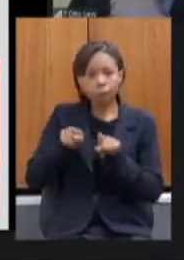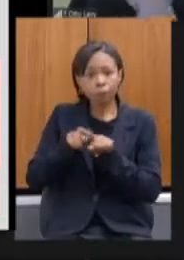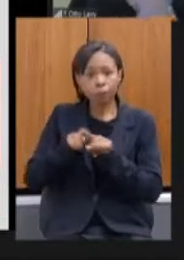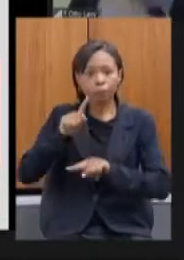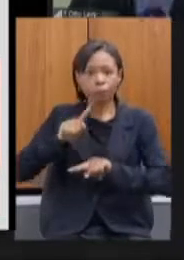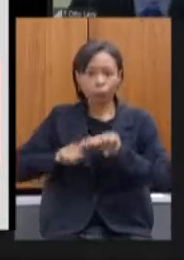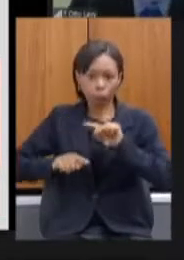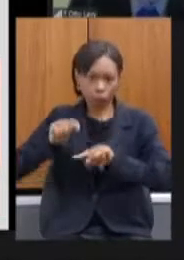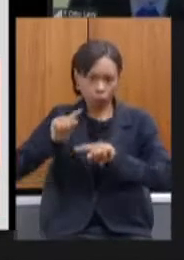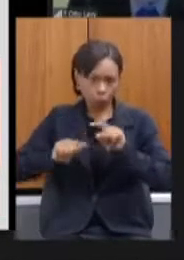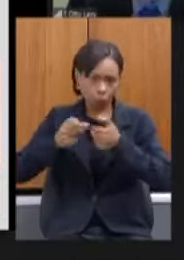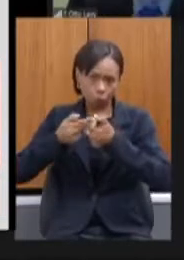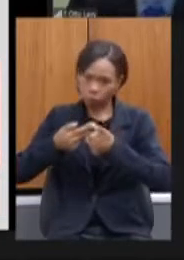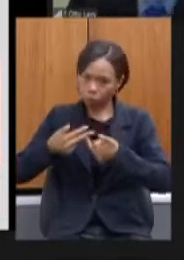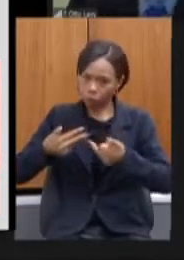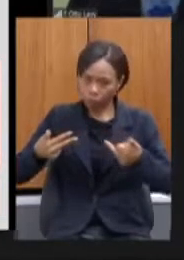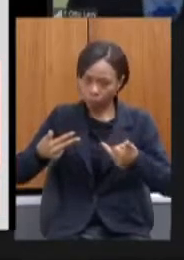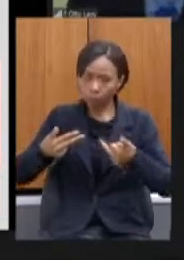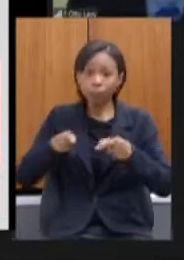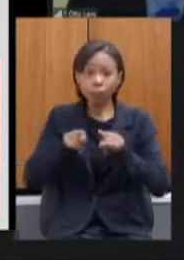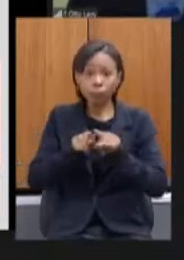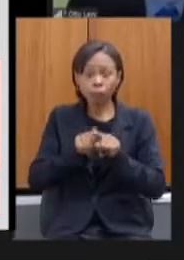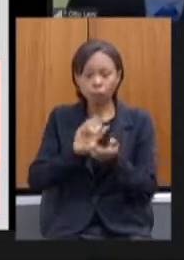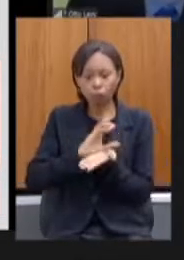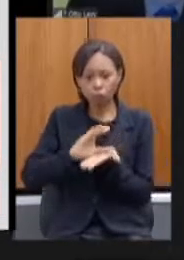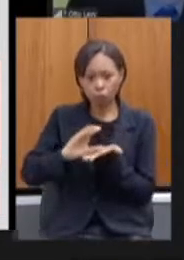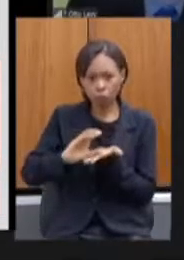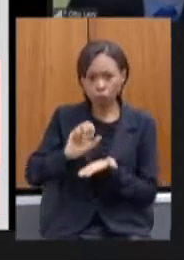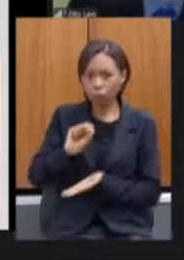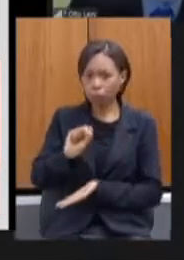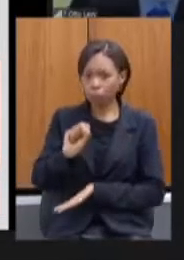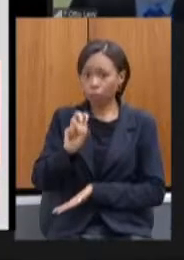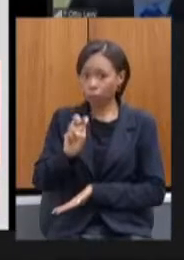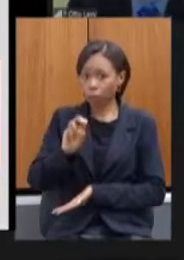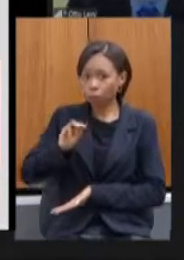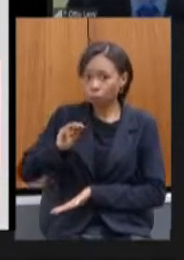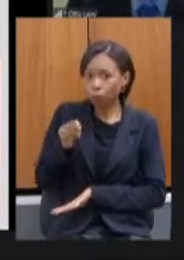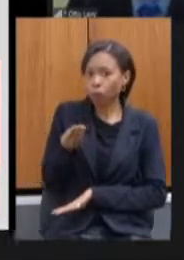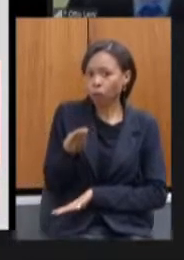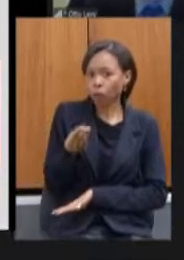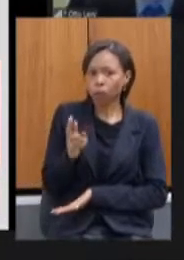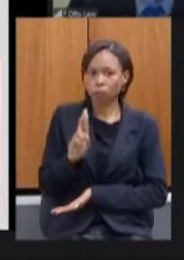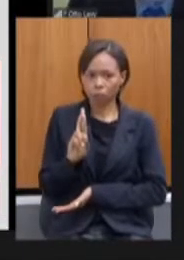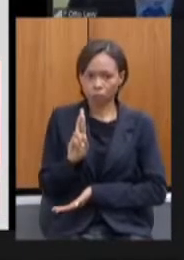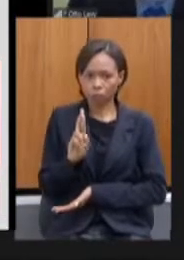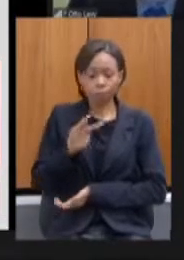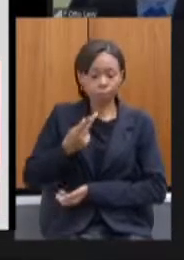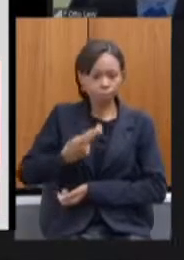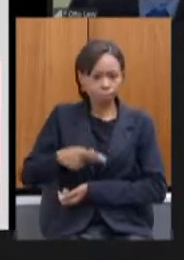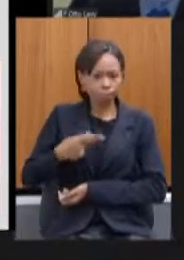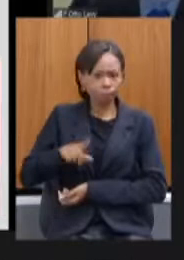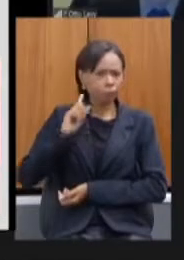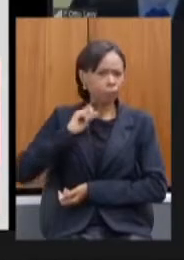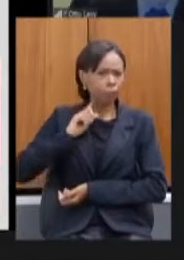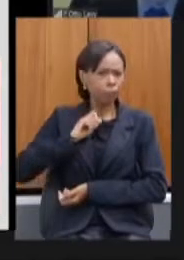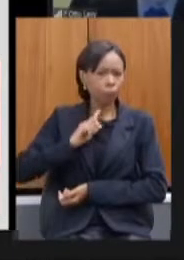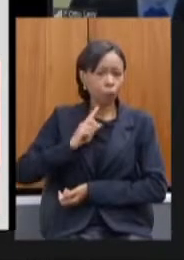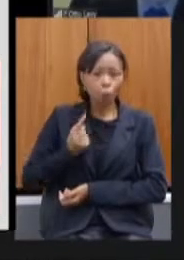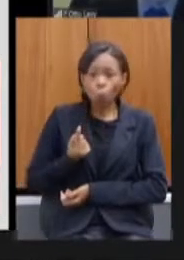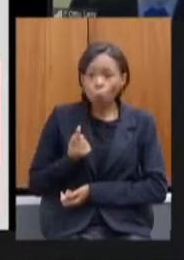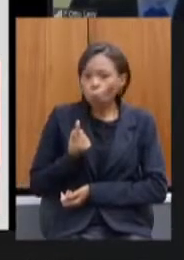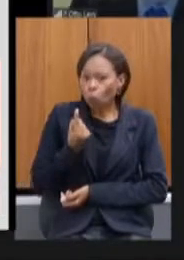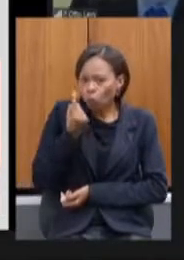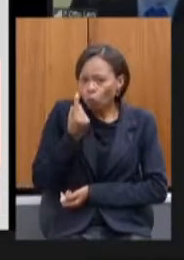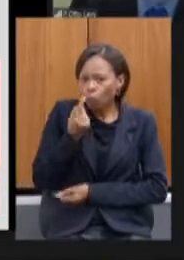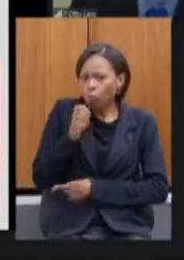nós também investimos 85 milhões de reais e Minas Gerais foi o único Estado que não